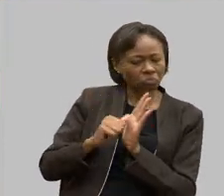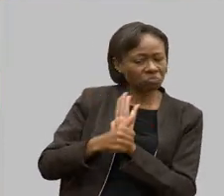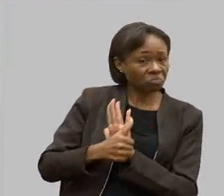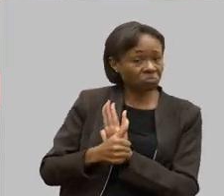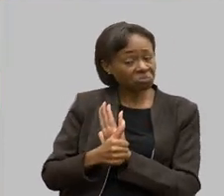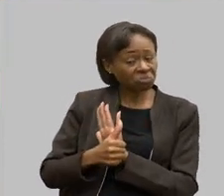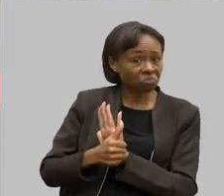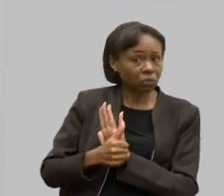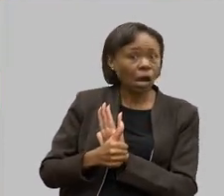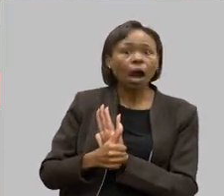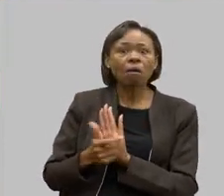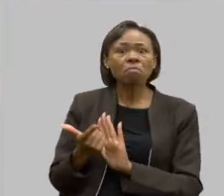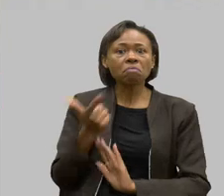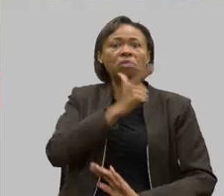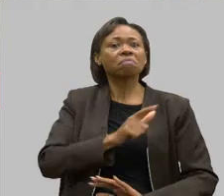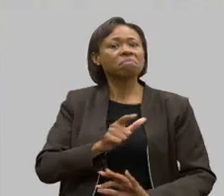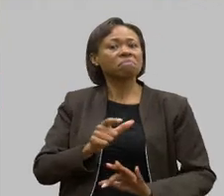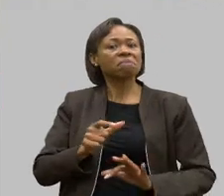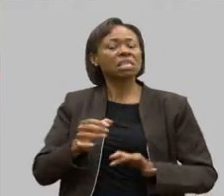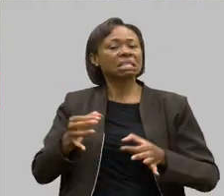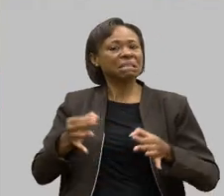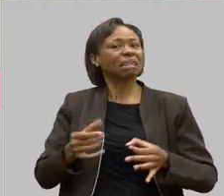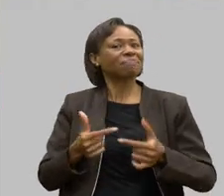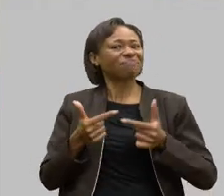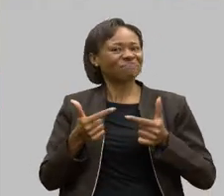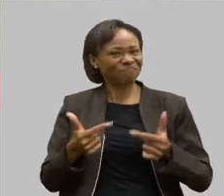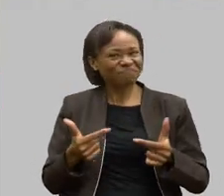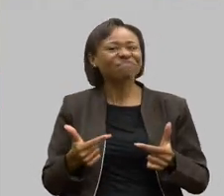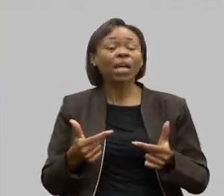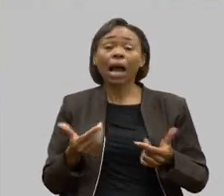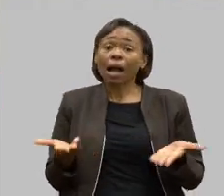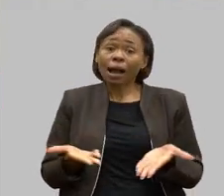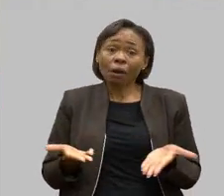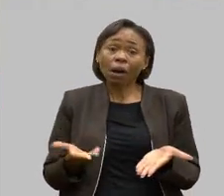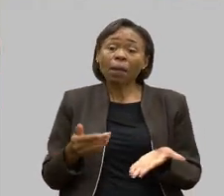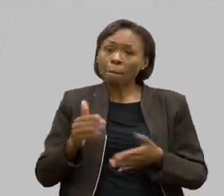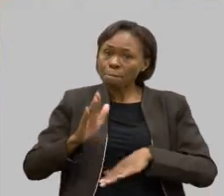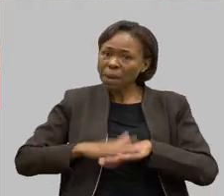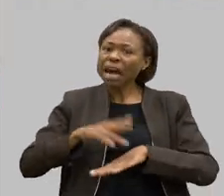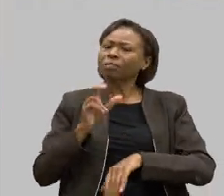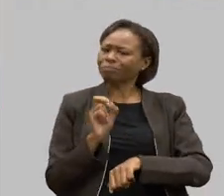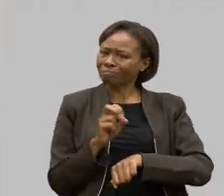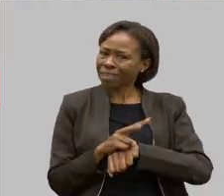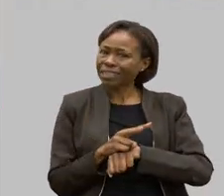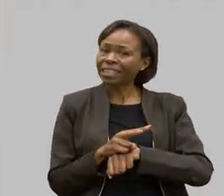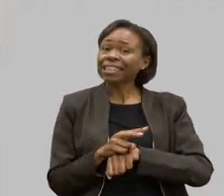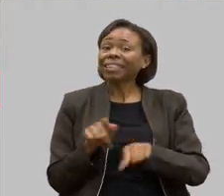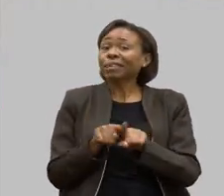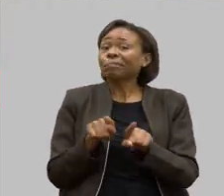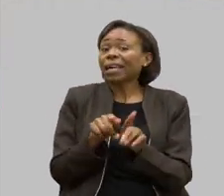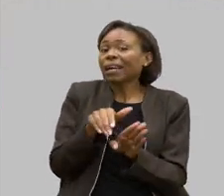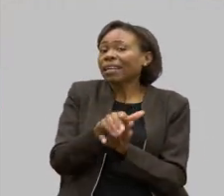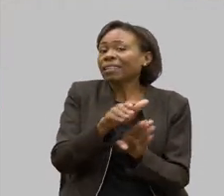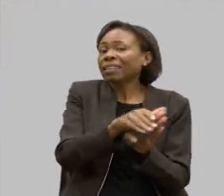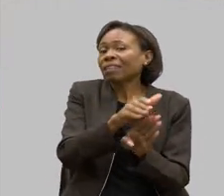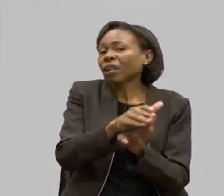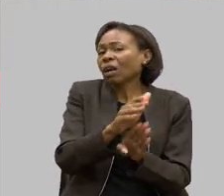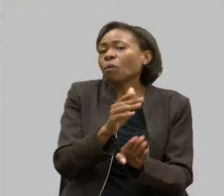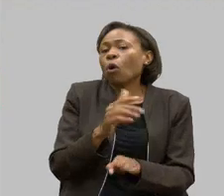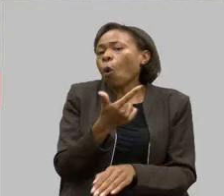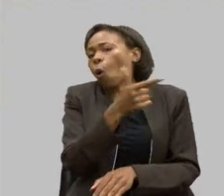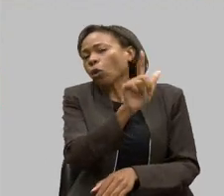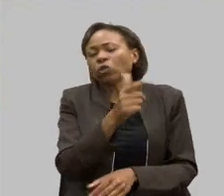aumentando e está recomendando para todos os amigos deles, que são dons de restaurante, que